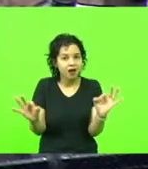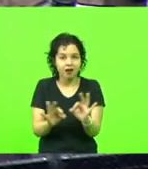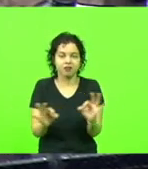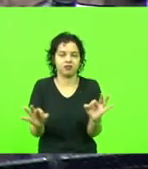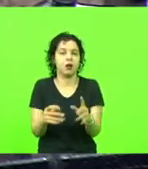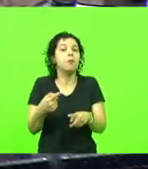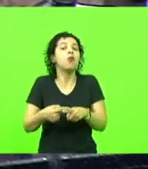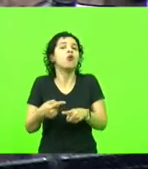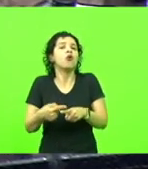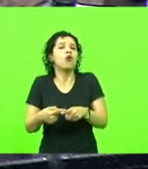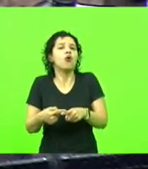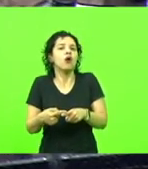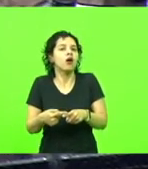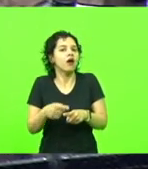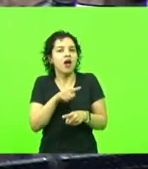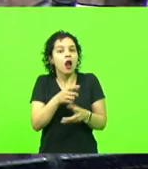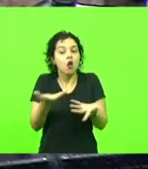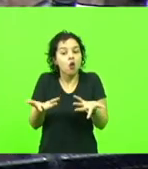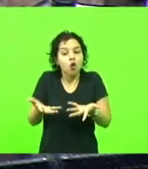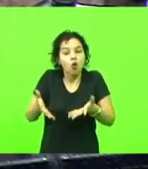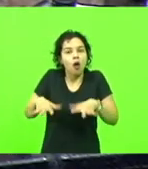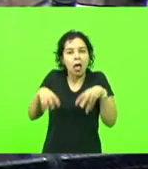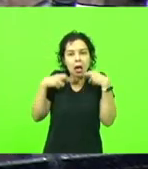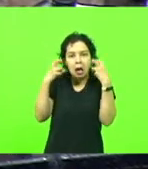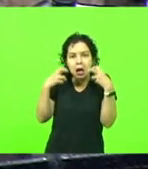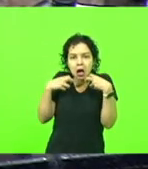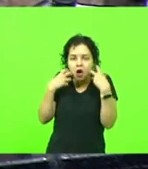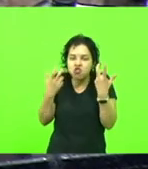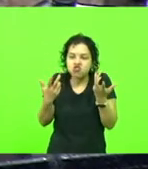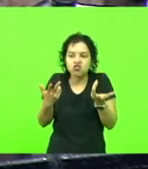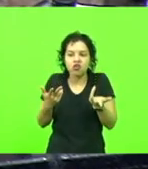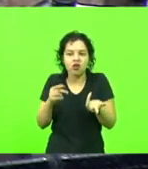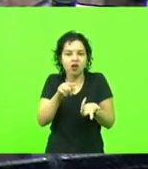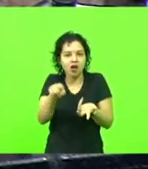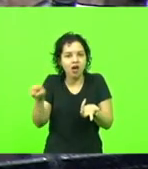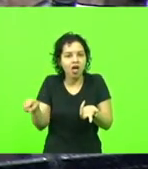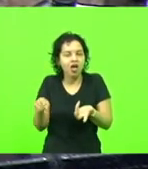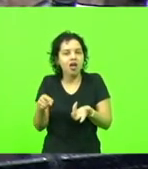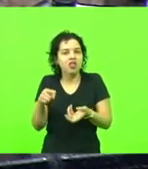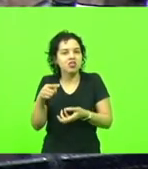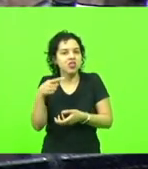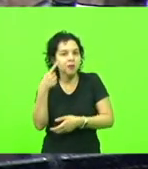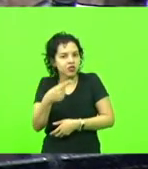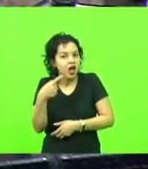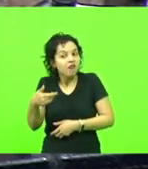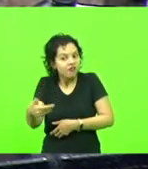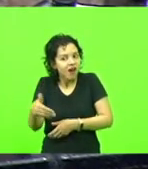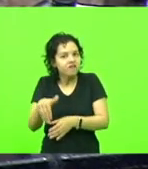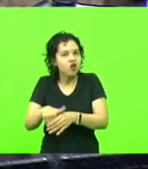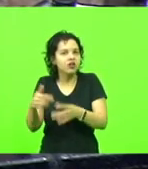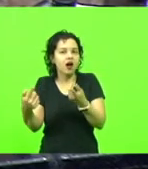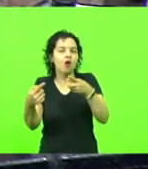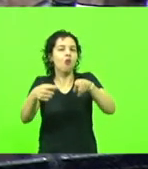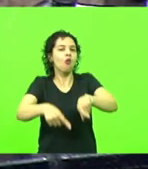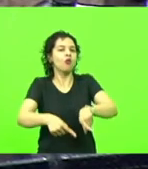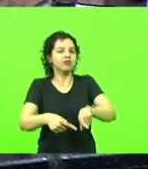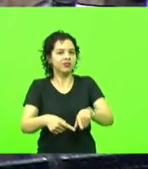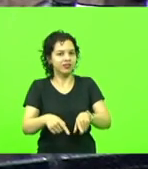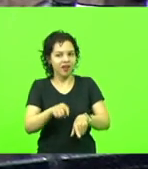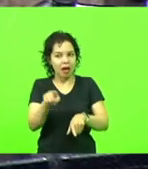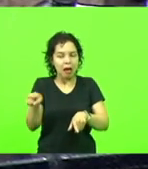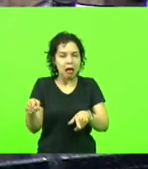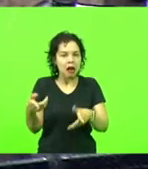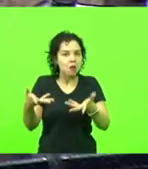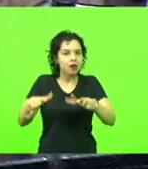Para não constranger, provavelmente, os deputados que provavelmente votarão contra, não ter que deixá-los em uma